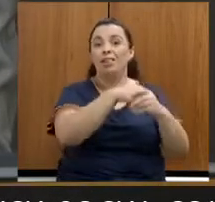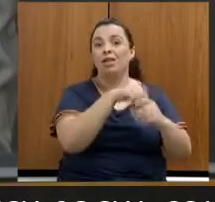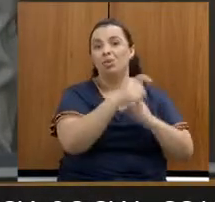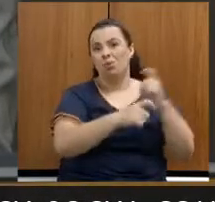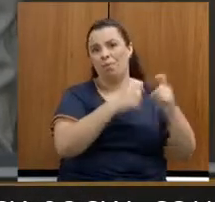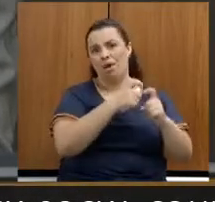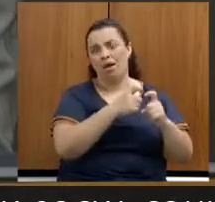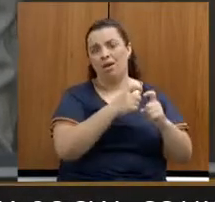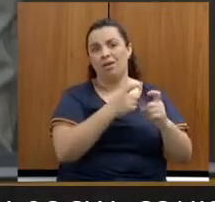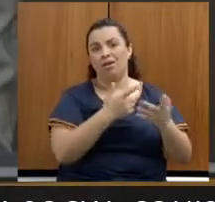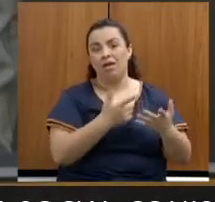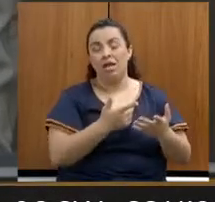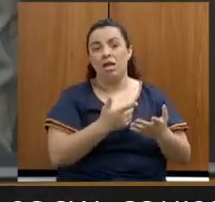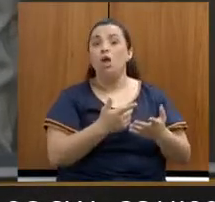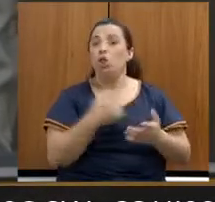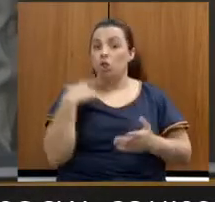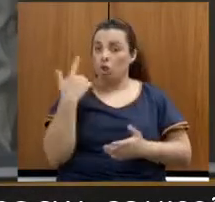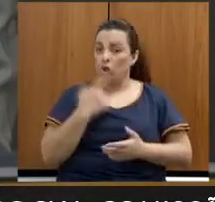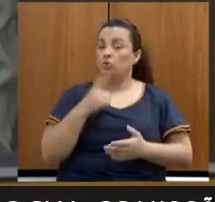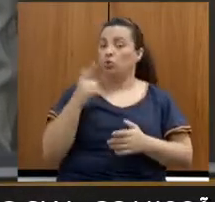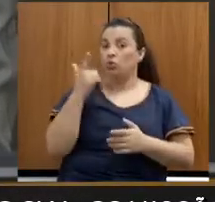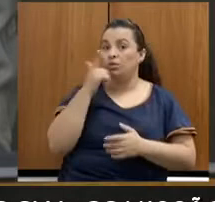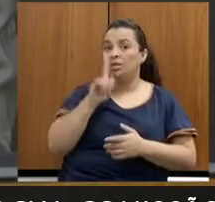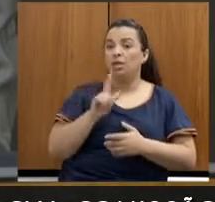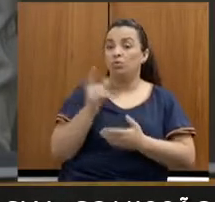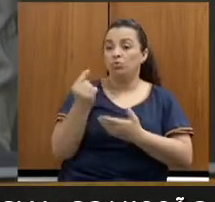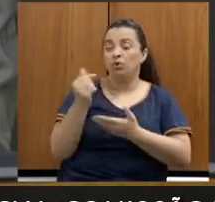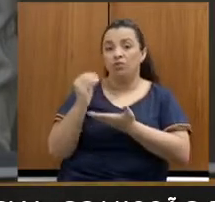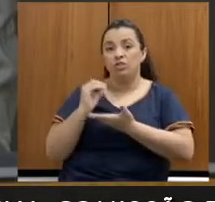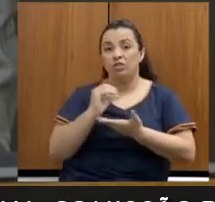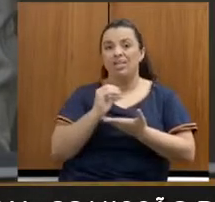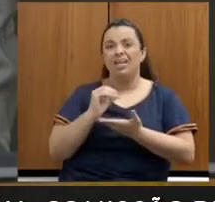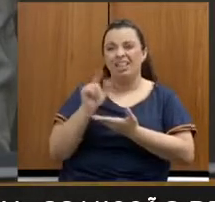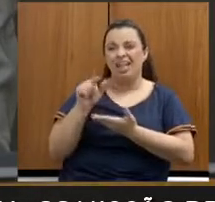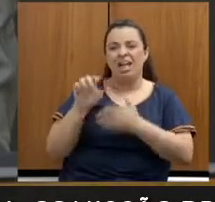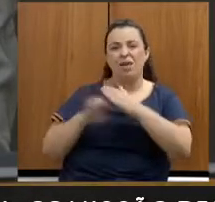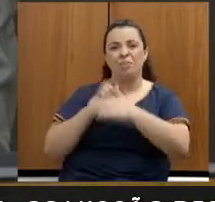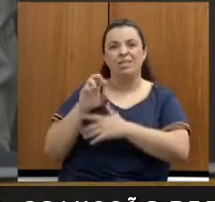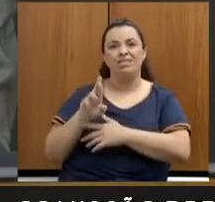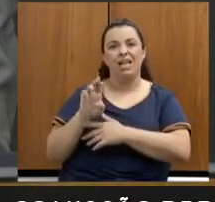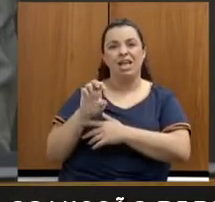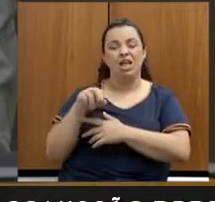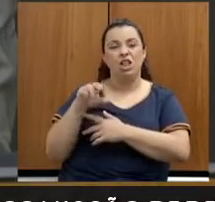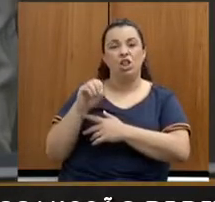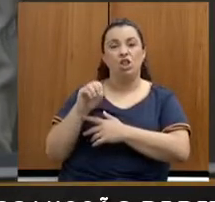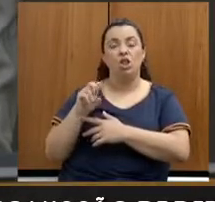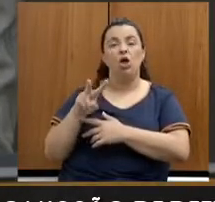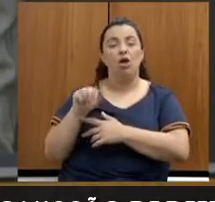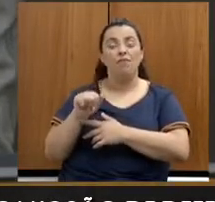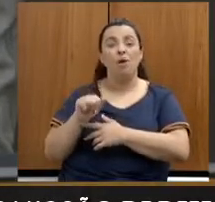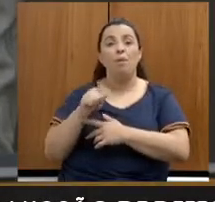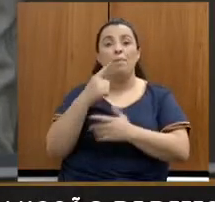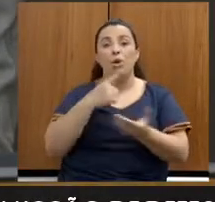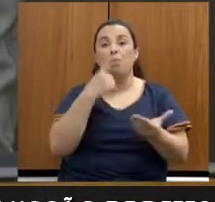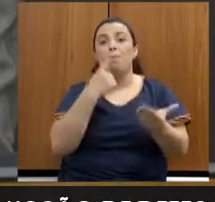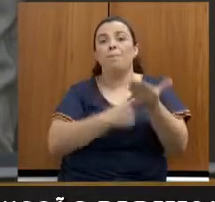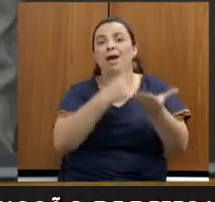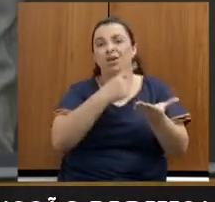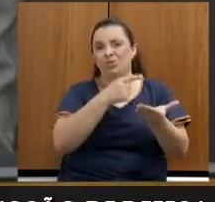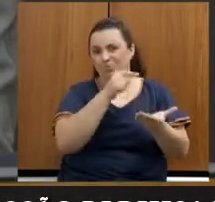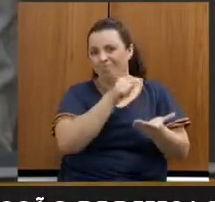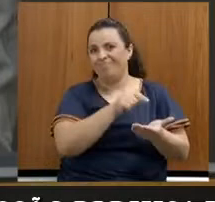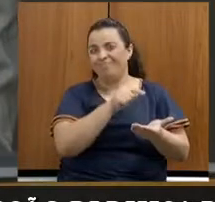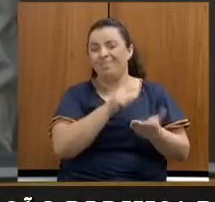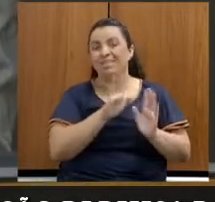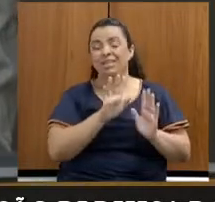alcançamos junto com a renova de 93 milhões de investimentos para o Parque Estadual do Rio Doce. Então, ali precisa